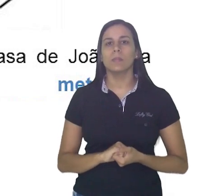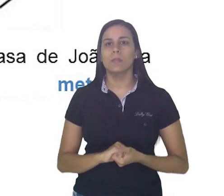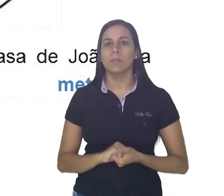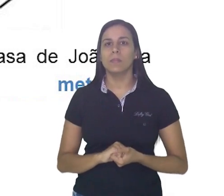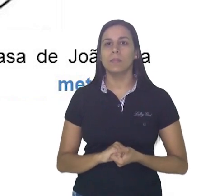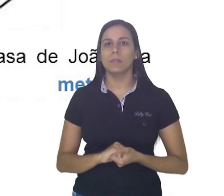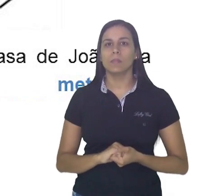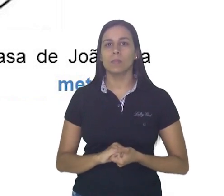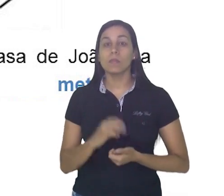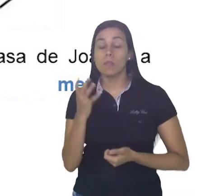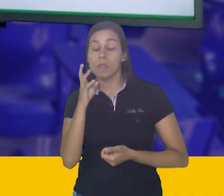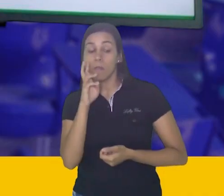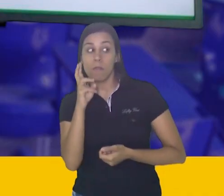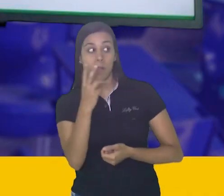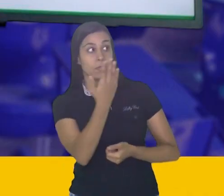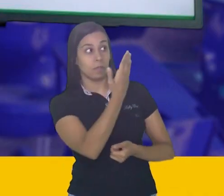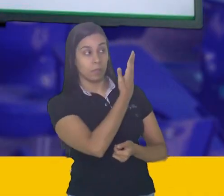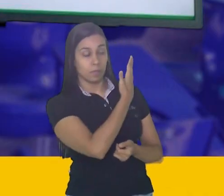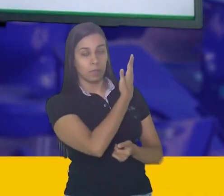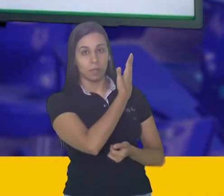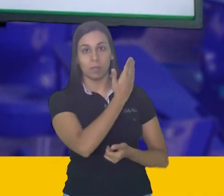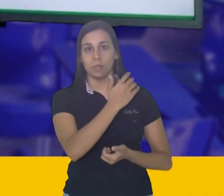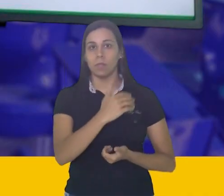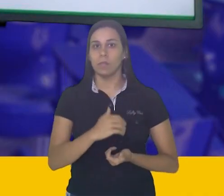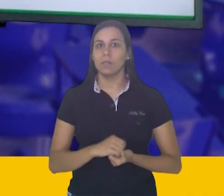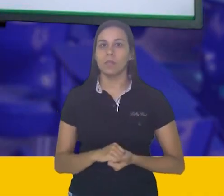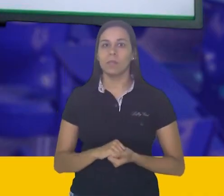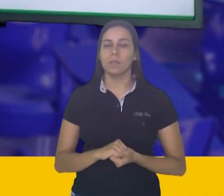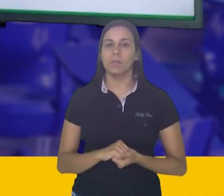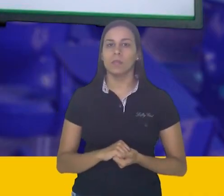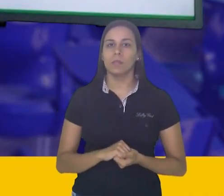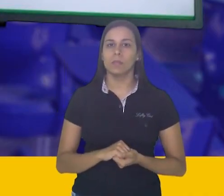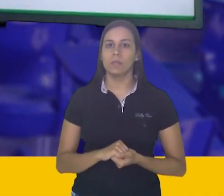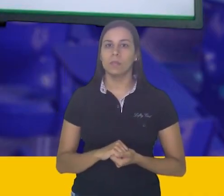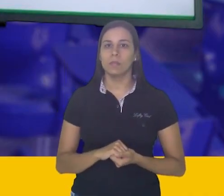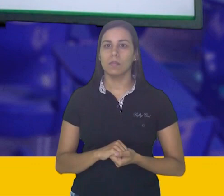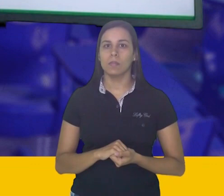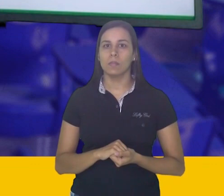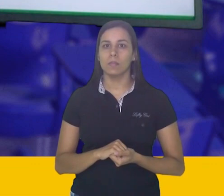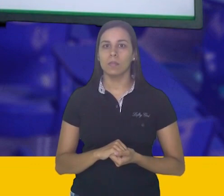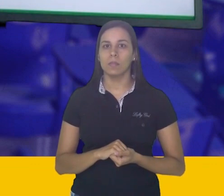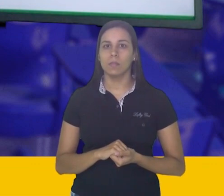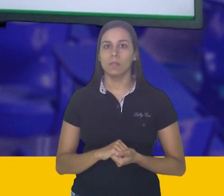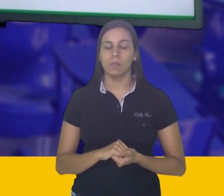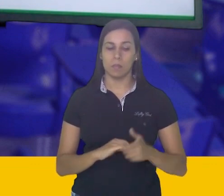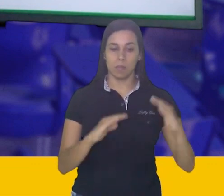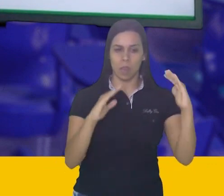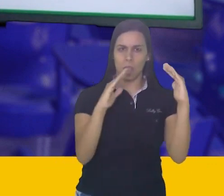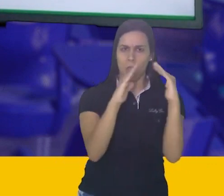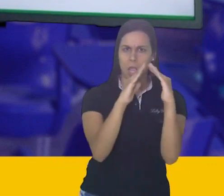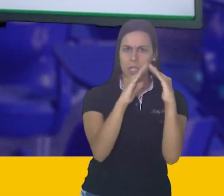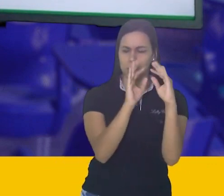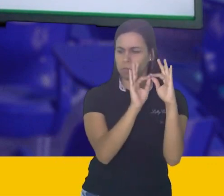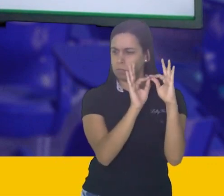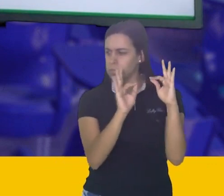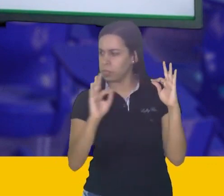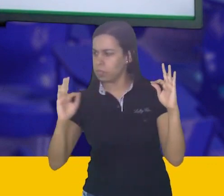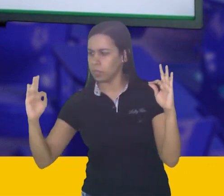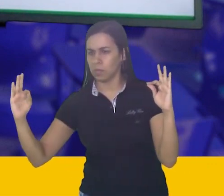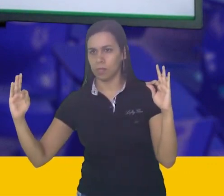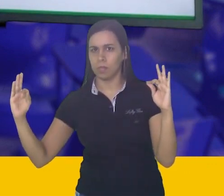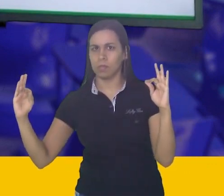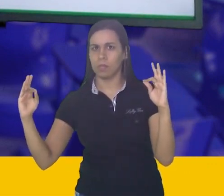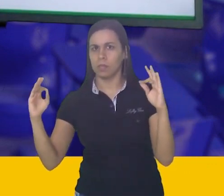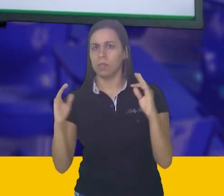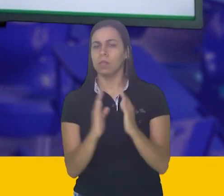letras? Vamos observar aqui. Aqui nós temos a representação da casa de João em uma reta numérica.